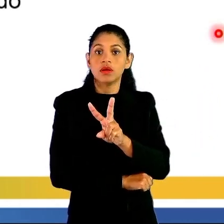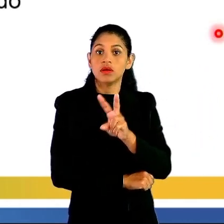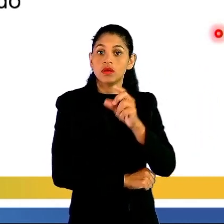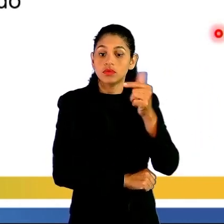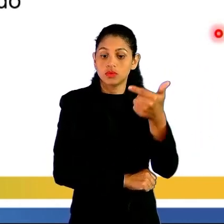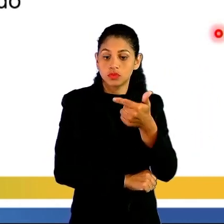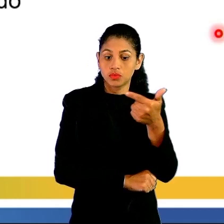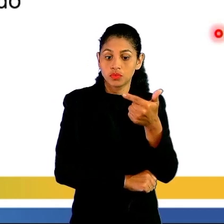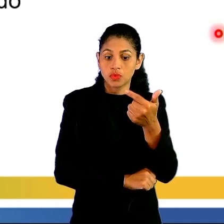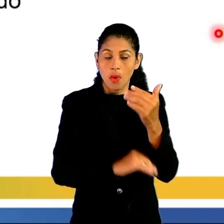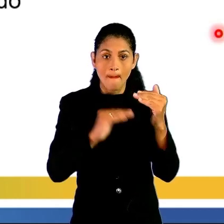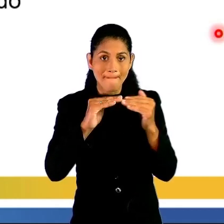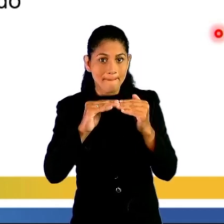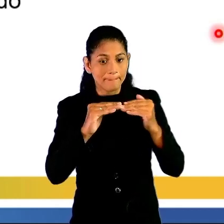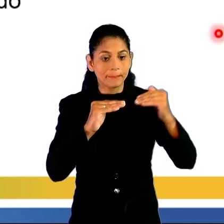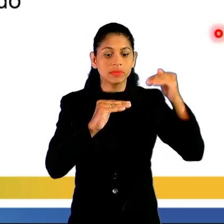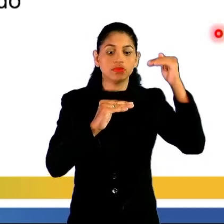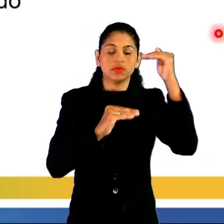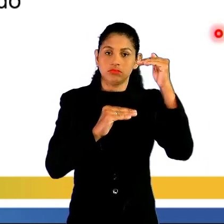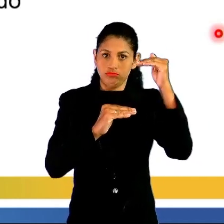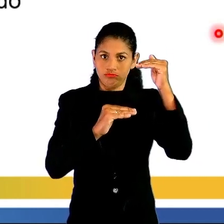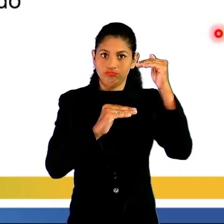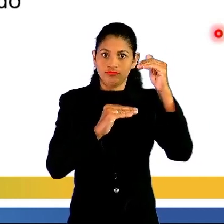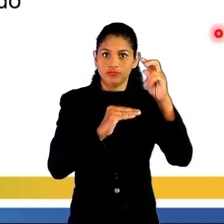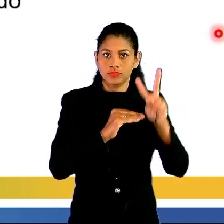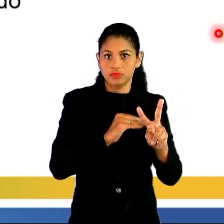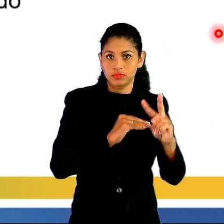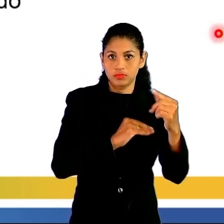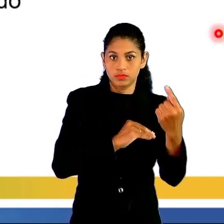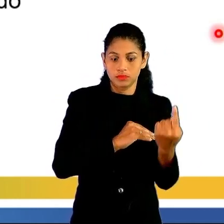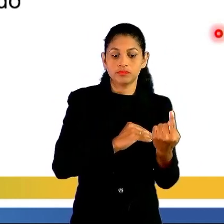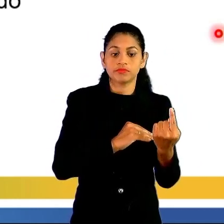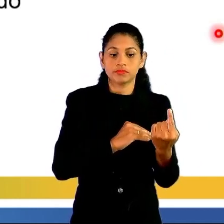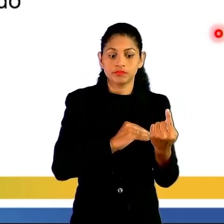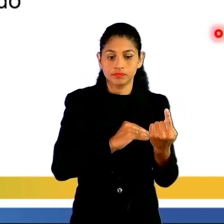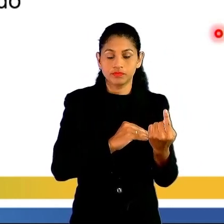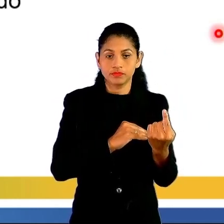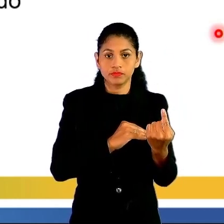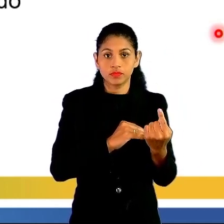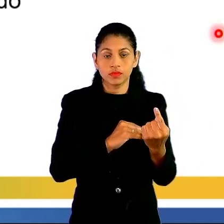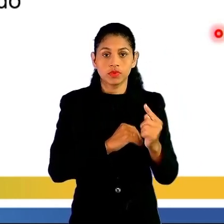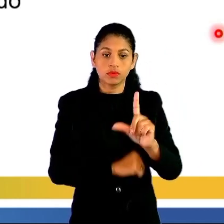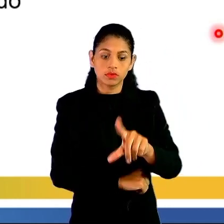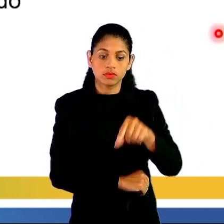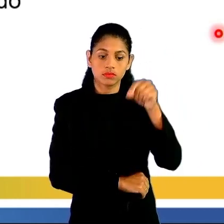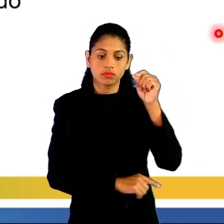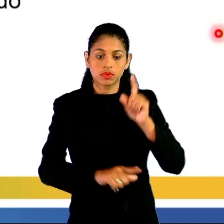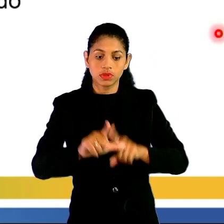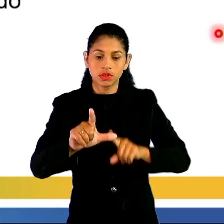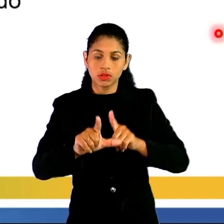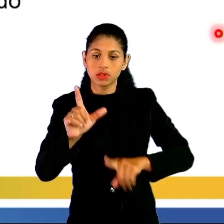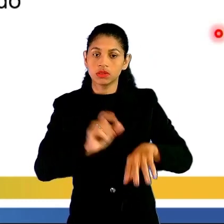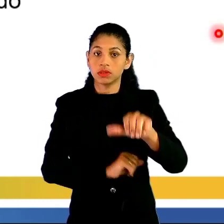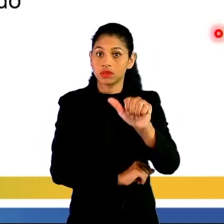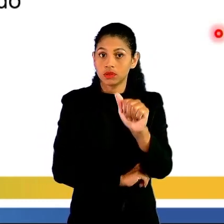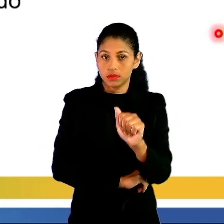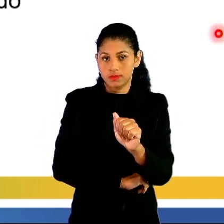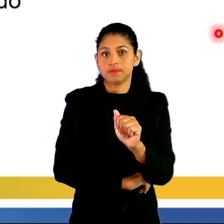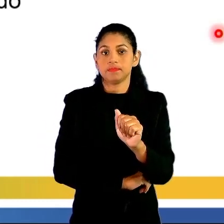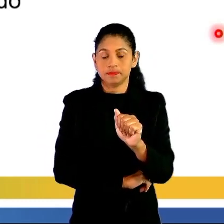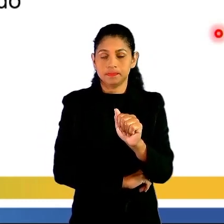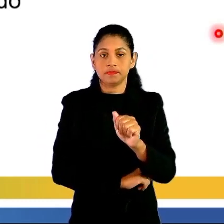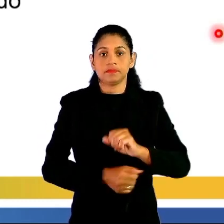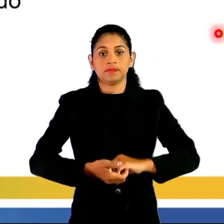e sobrará espaço no segundo contêiner. Portanto, a alternativa correta é a alternativa